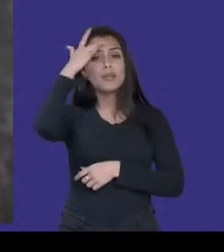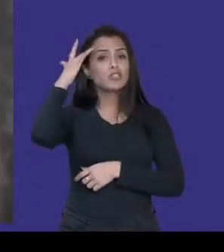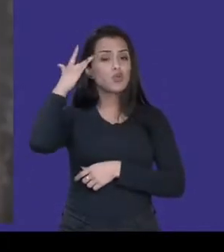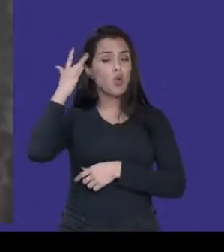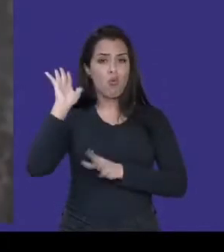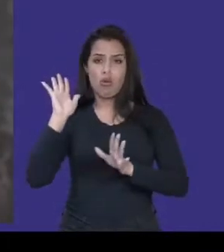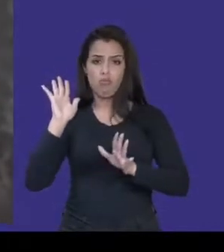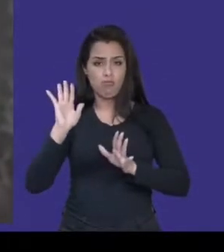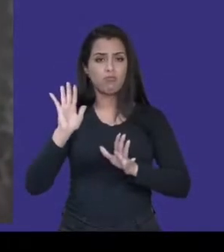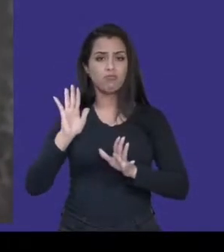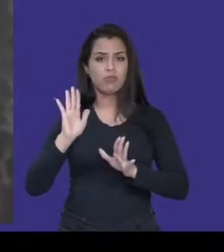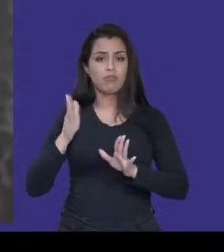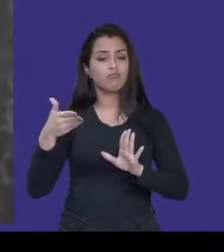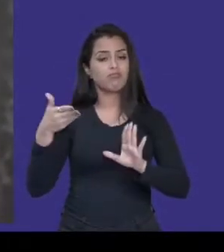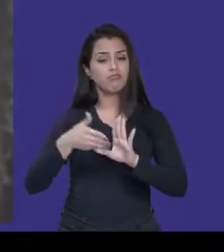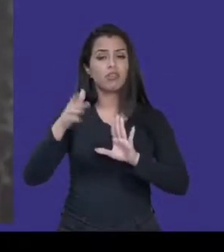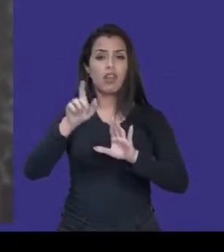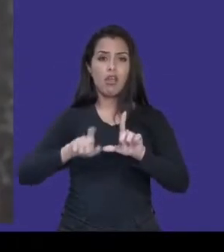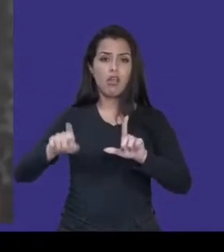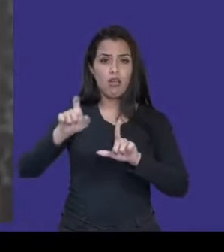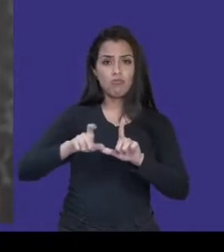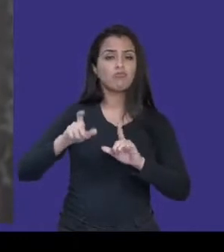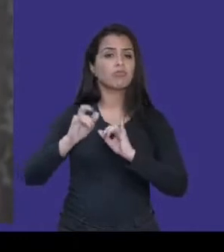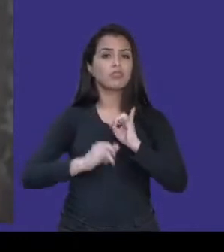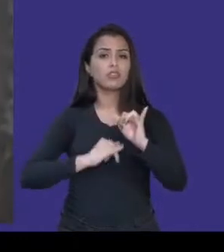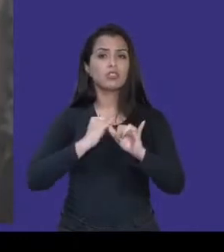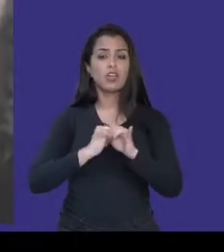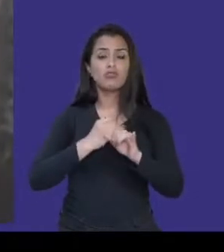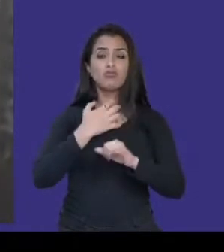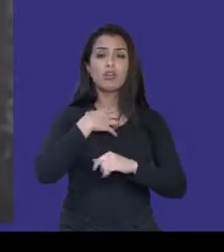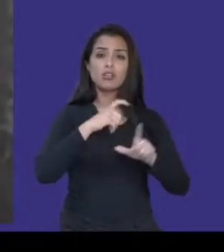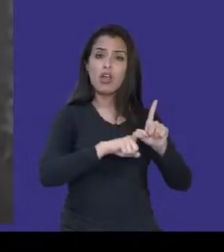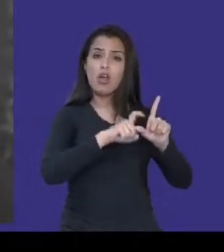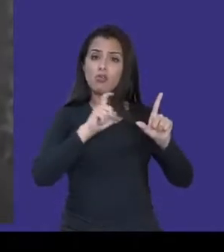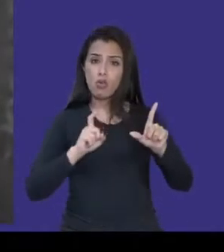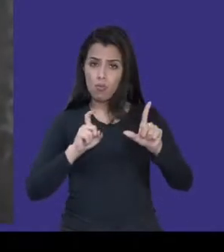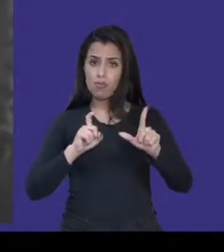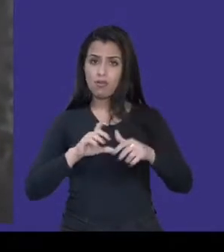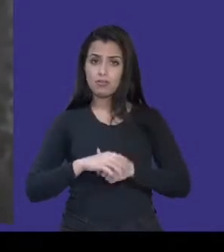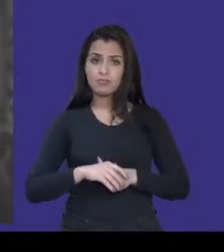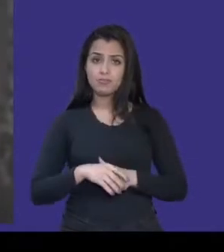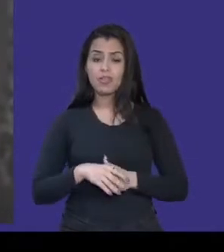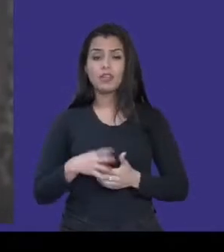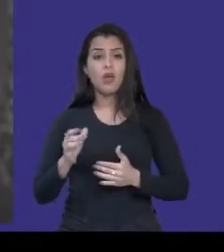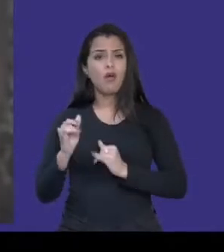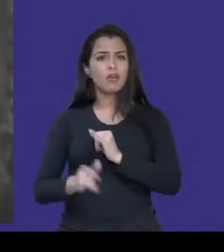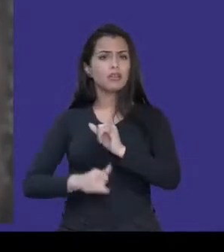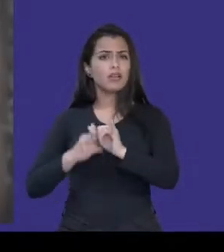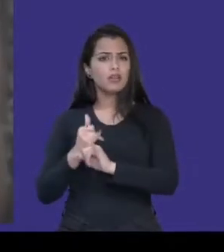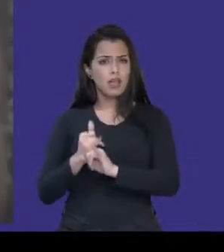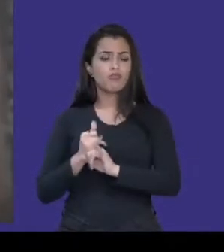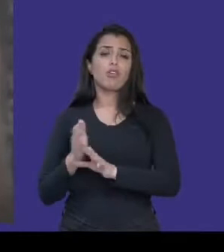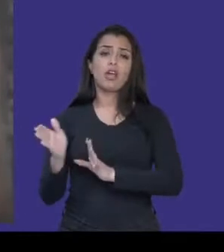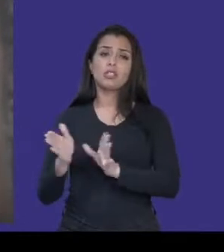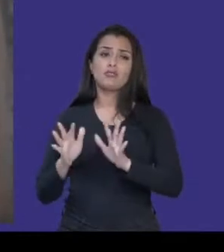na web, de forma livre e autônoma, sem a ajuda de ninguém. Em outras palavras, uma internet acessível para absolutamente todo